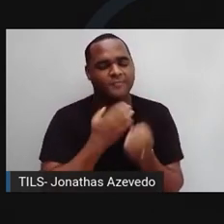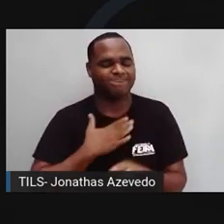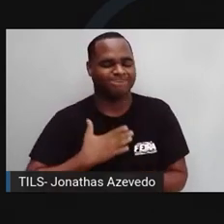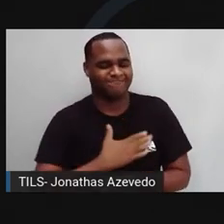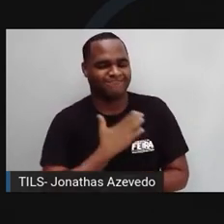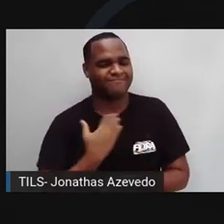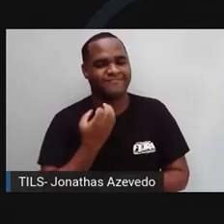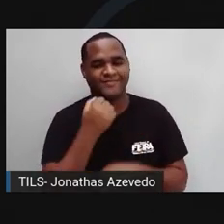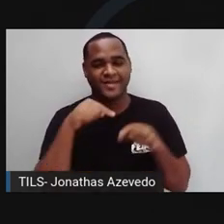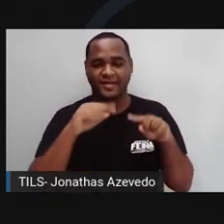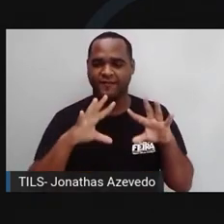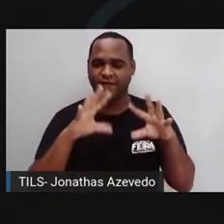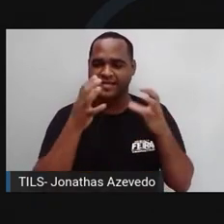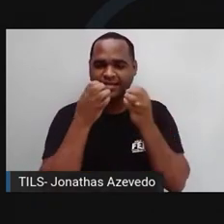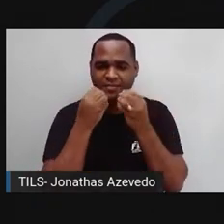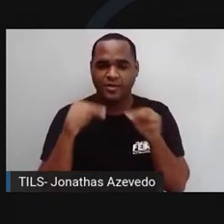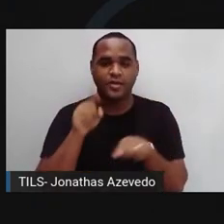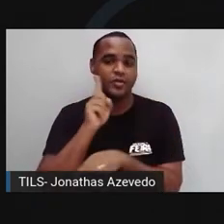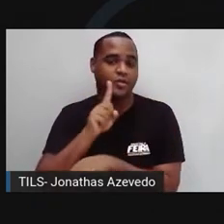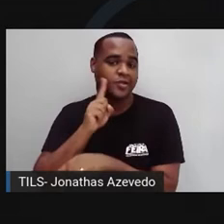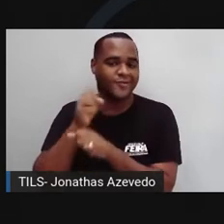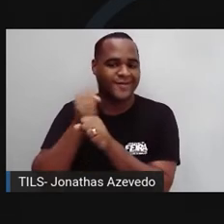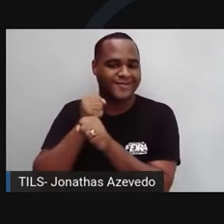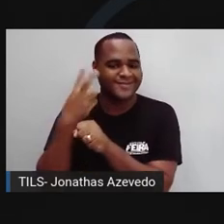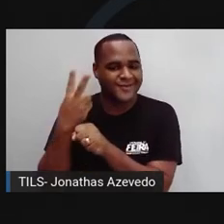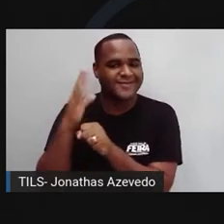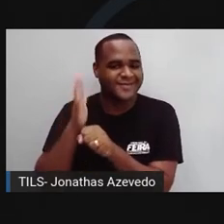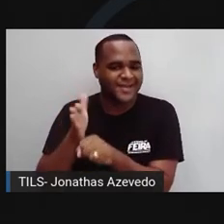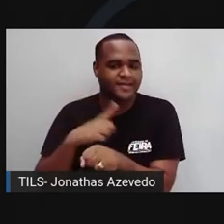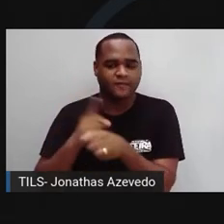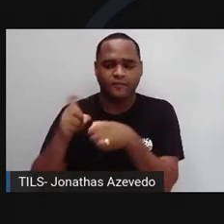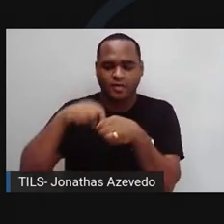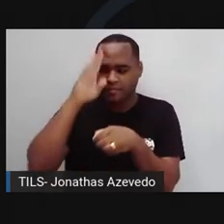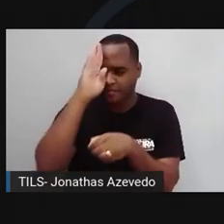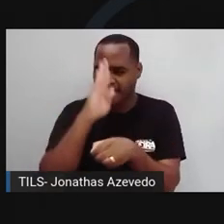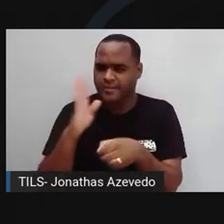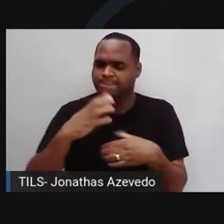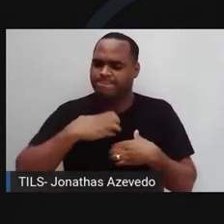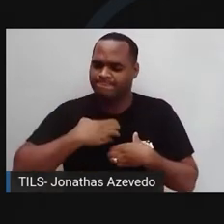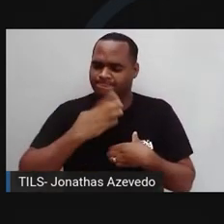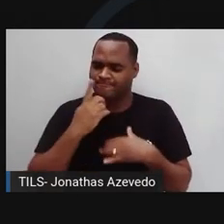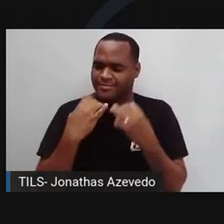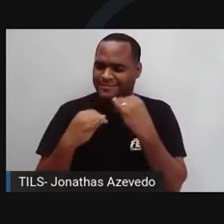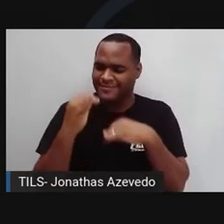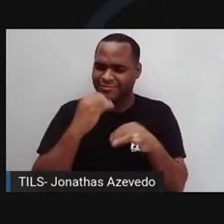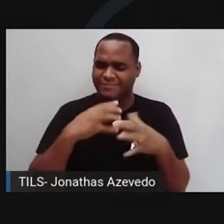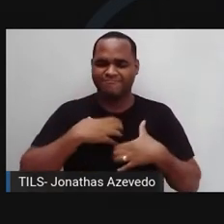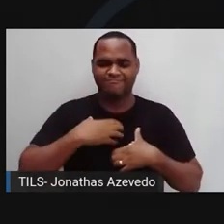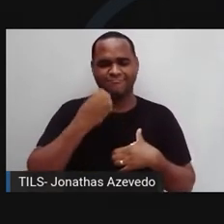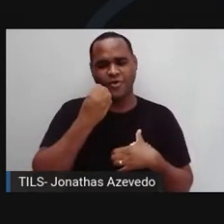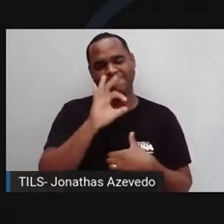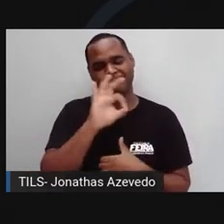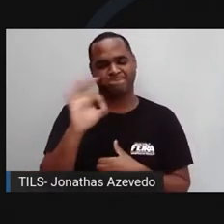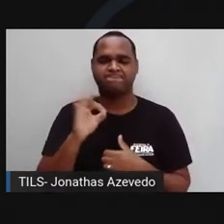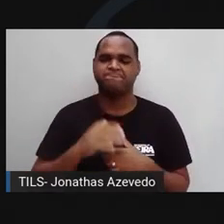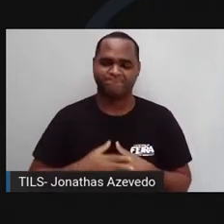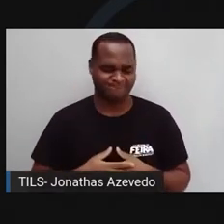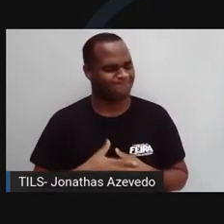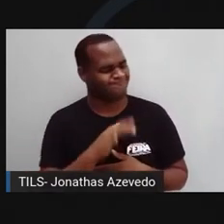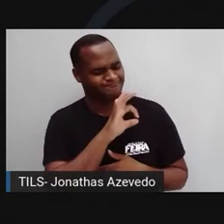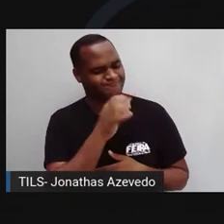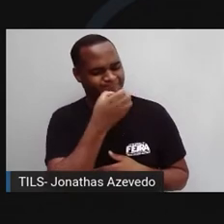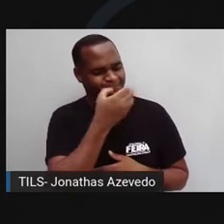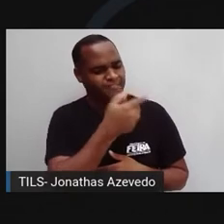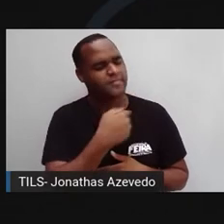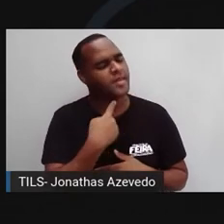nesse evento fantástico. Eu estou morando nos Estados Unidos há dois anos. Voltar para o Brasil e sentir essa energia sempre é muito bacana, sempre é muito bom. Show de bola.